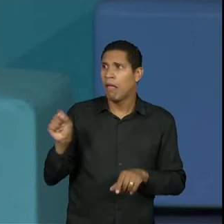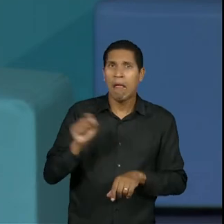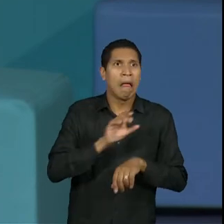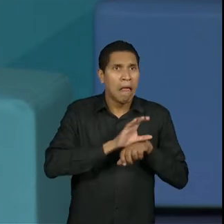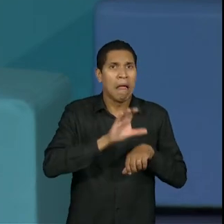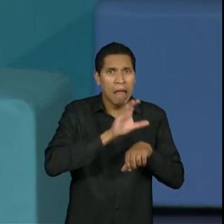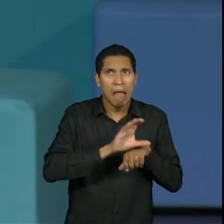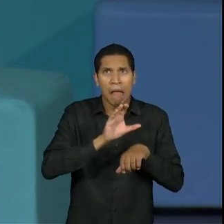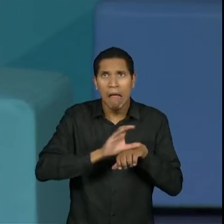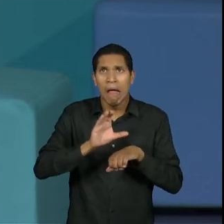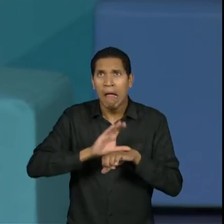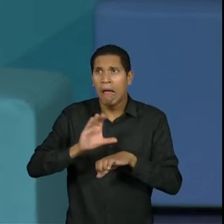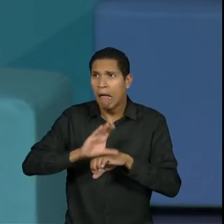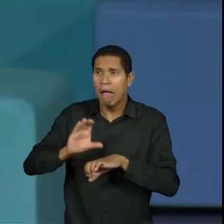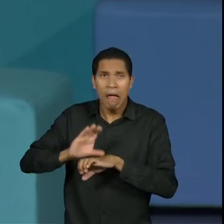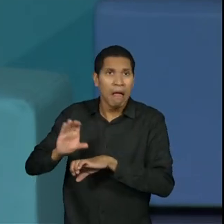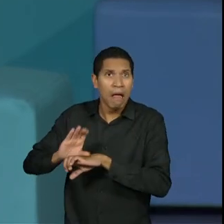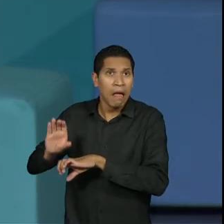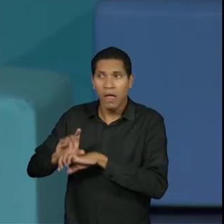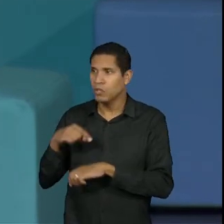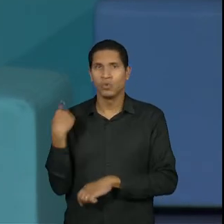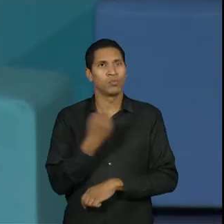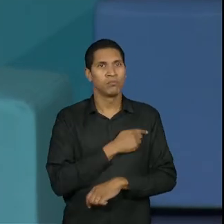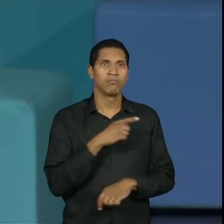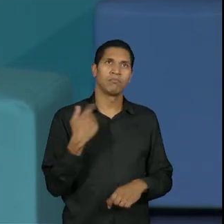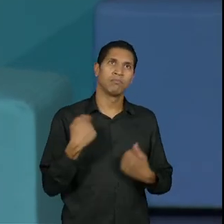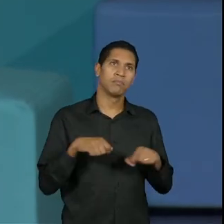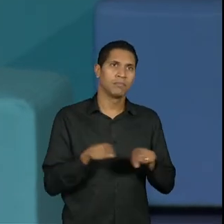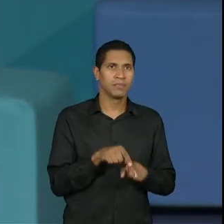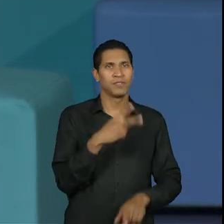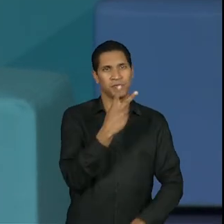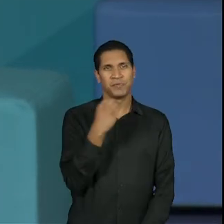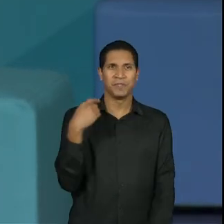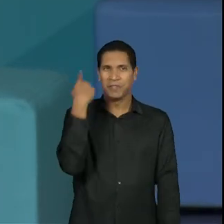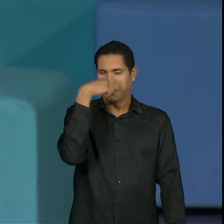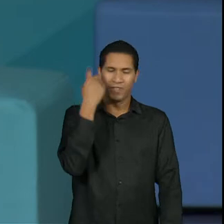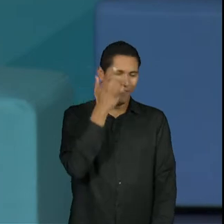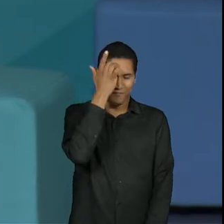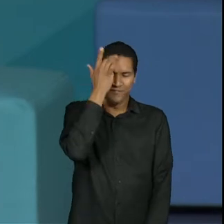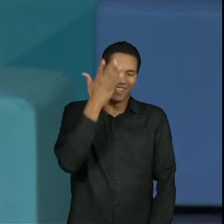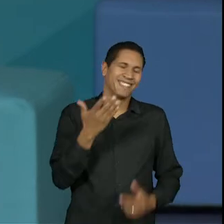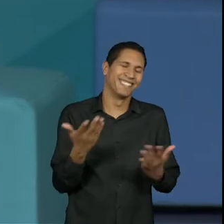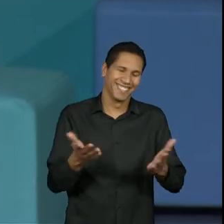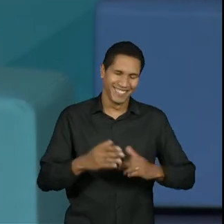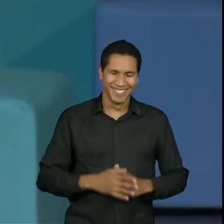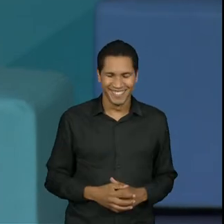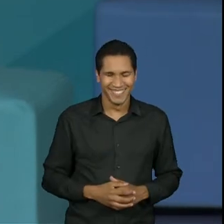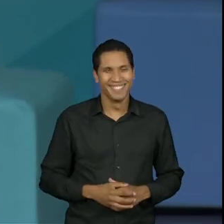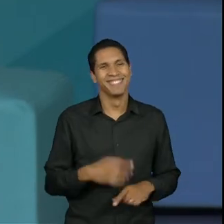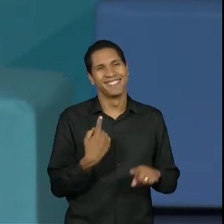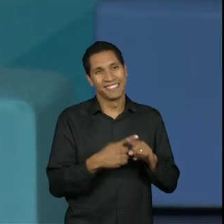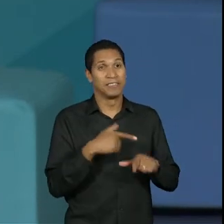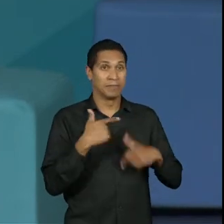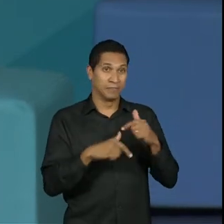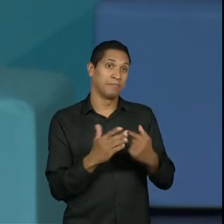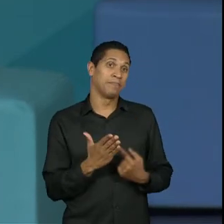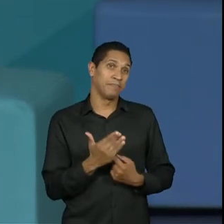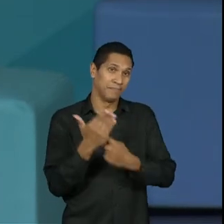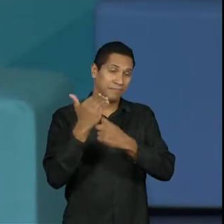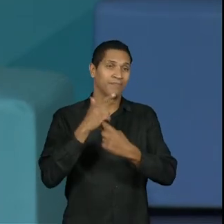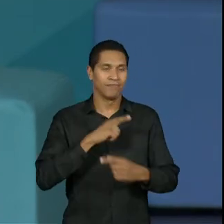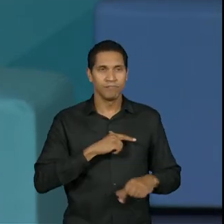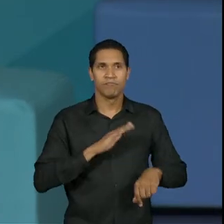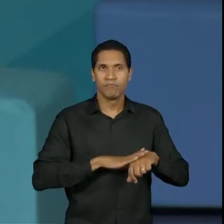Então, por exemplo, o time Univesp ultrapassou 200 horas, porque assim, de novo, quem trabalha com tecnologia tem uma